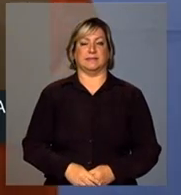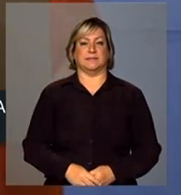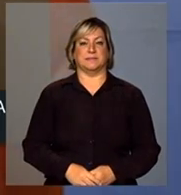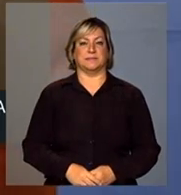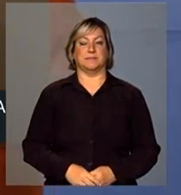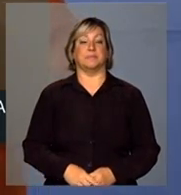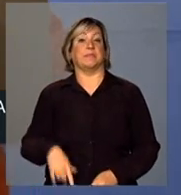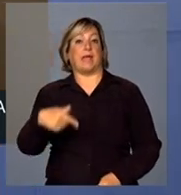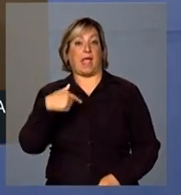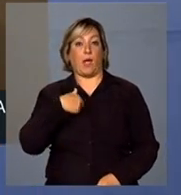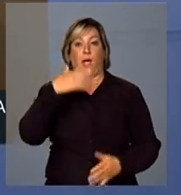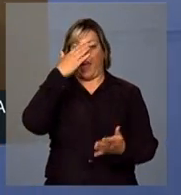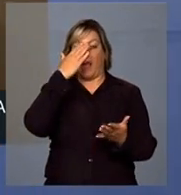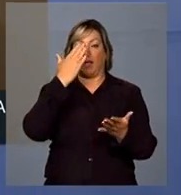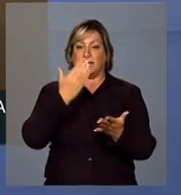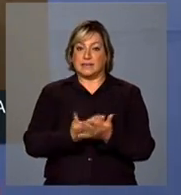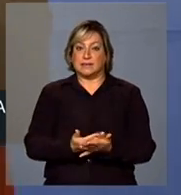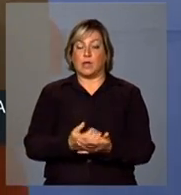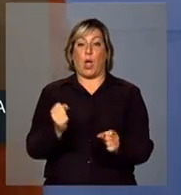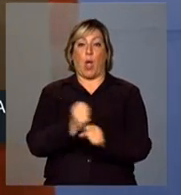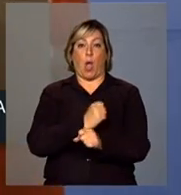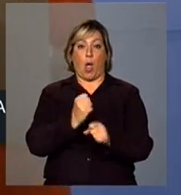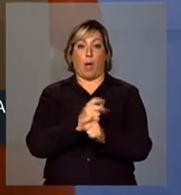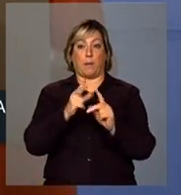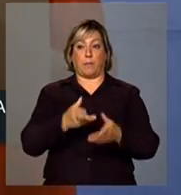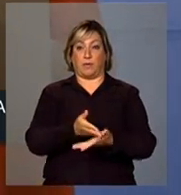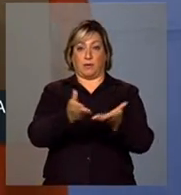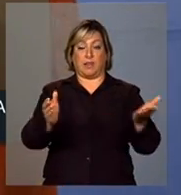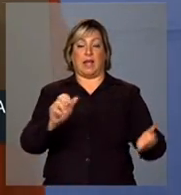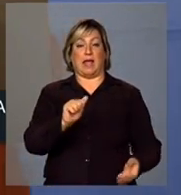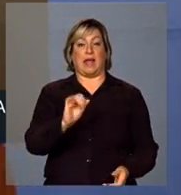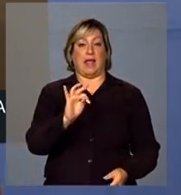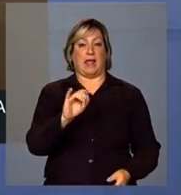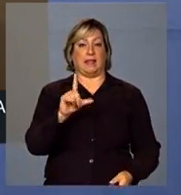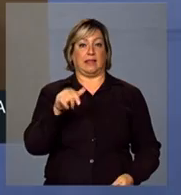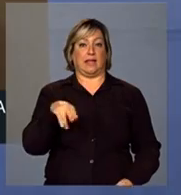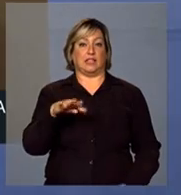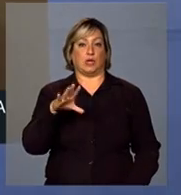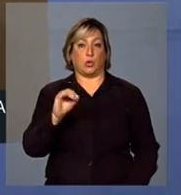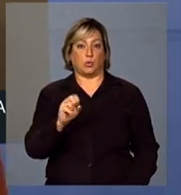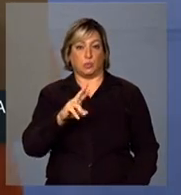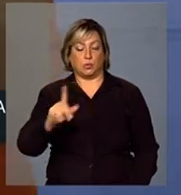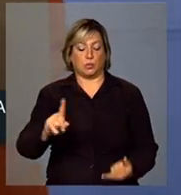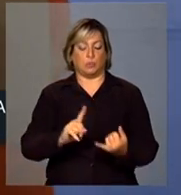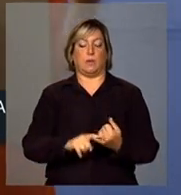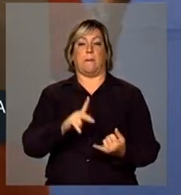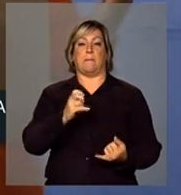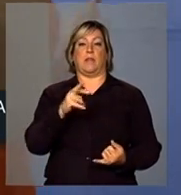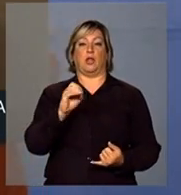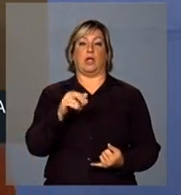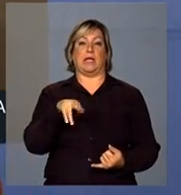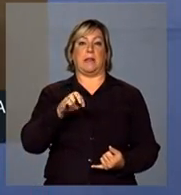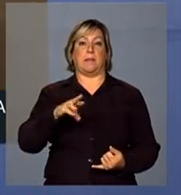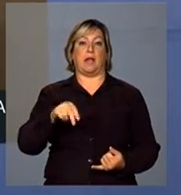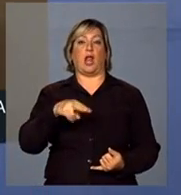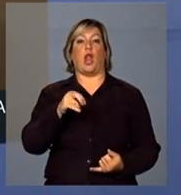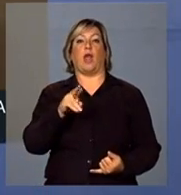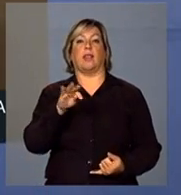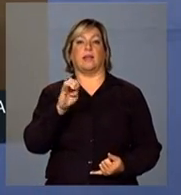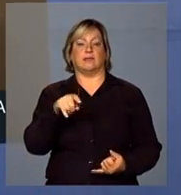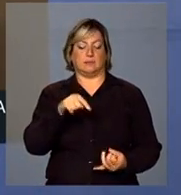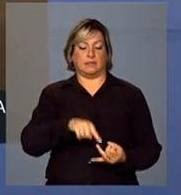Eu acredito que obras como o Atlântico Sul, a petroquímica do Nordeste aqui em Suape,